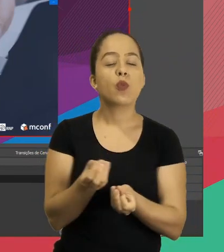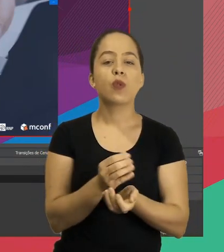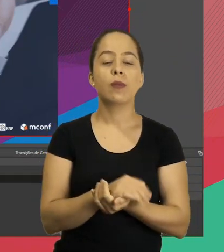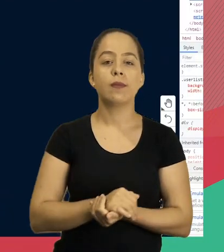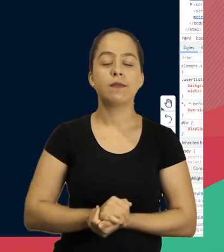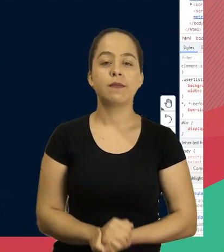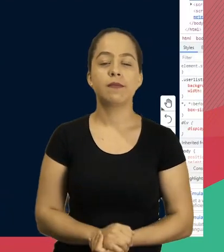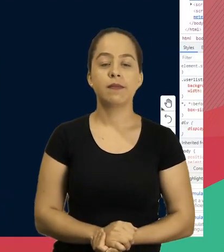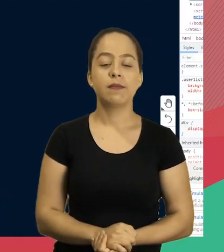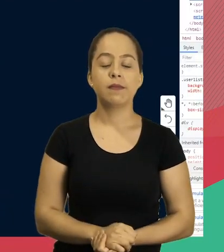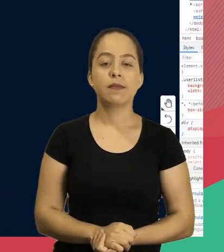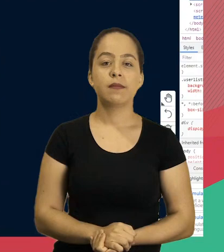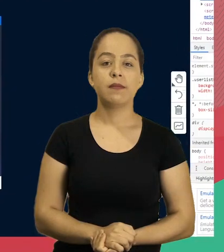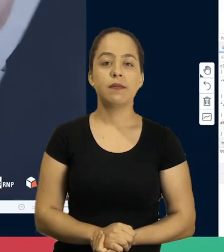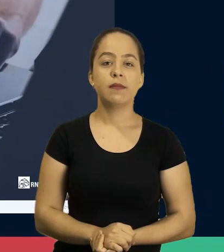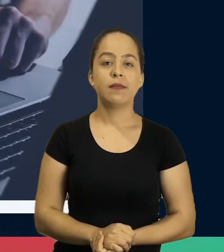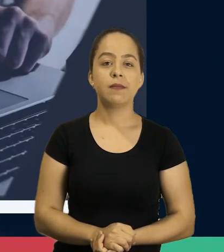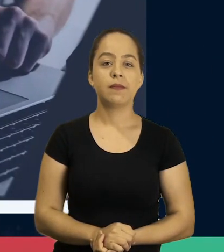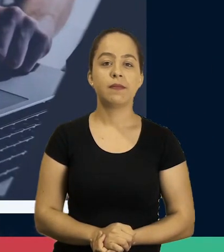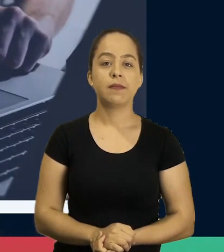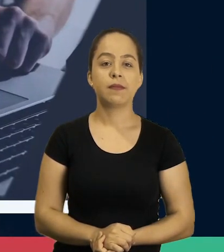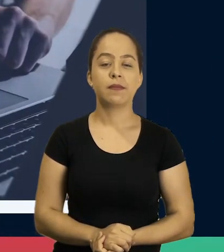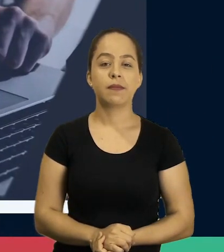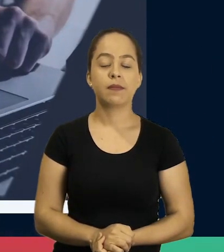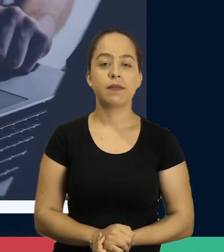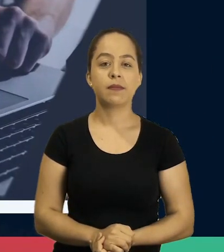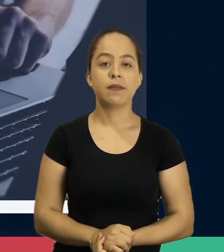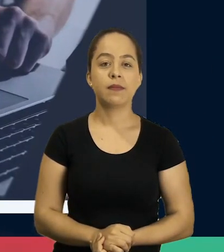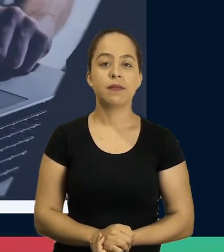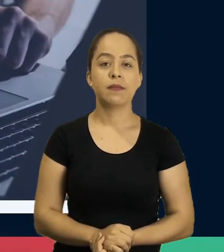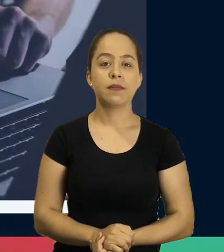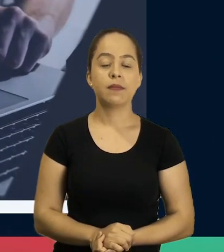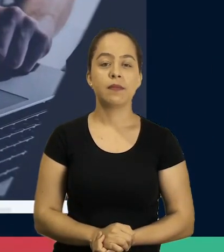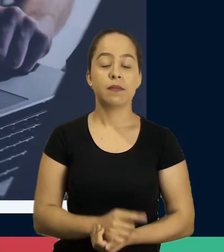Vou mostrar aqui como fica pequeno. a gente ver.